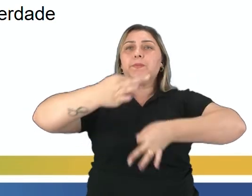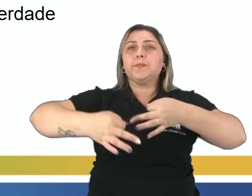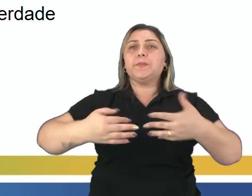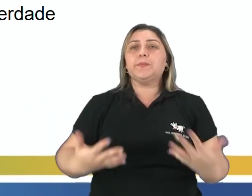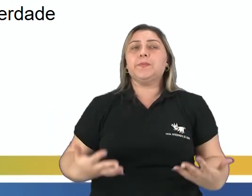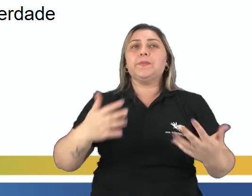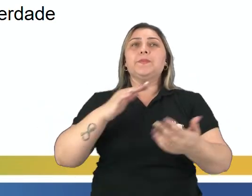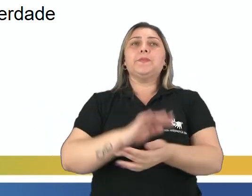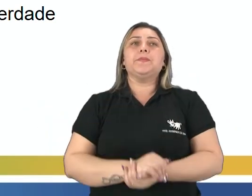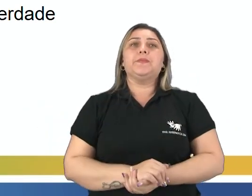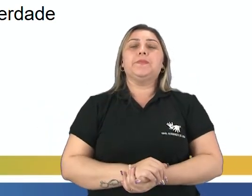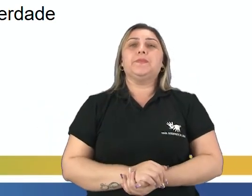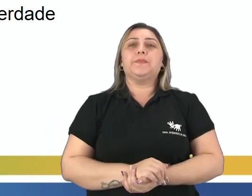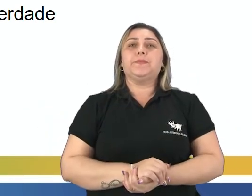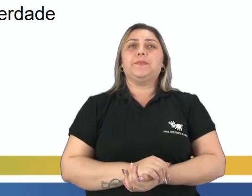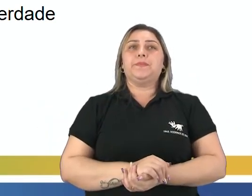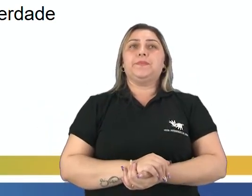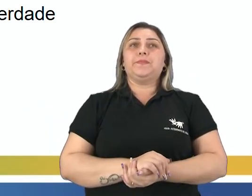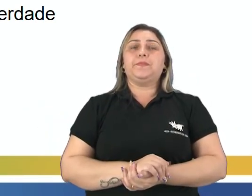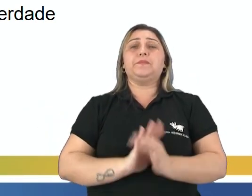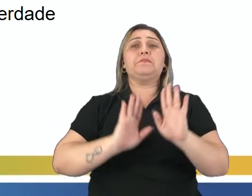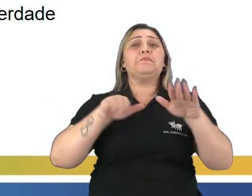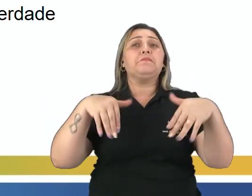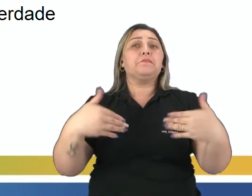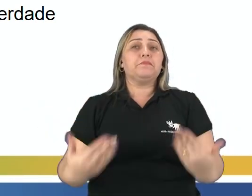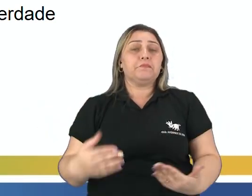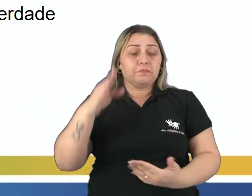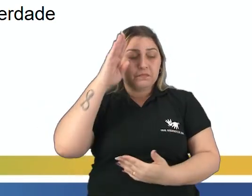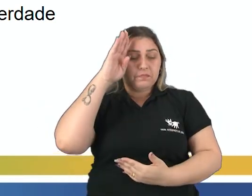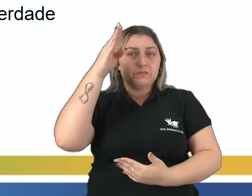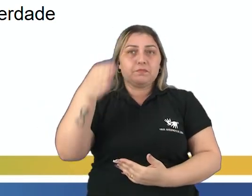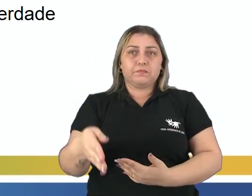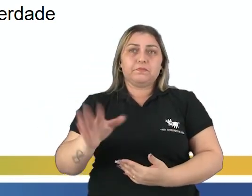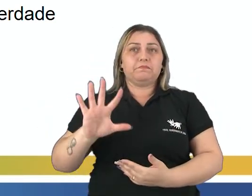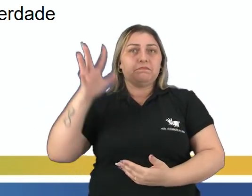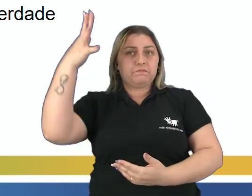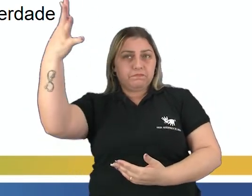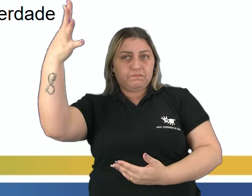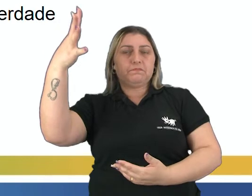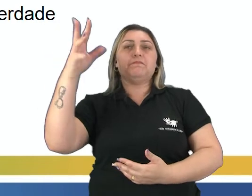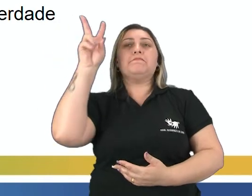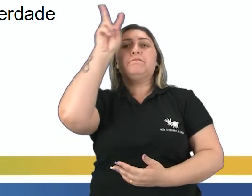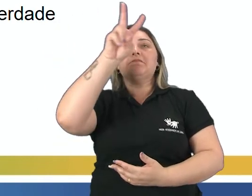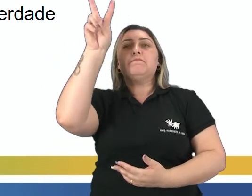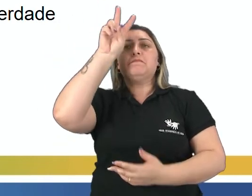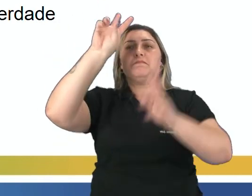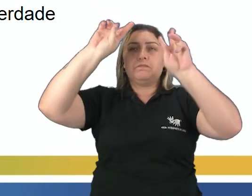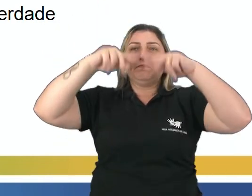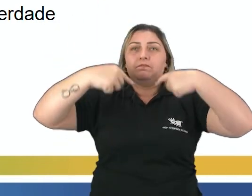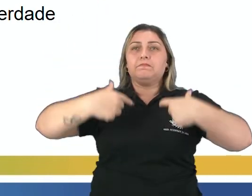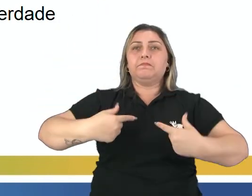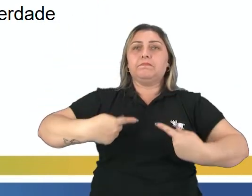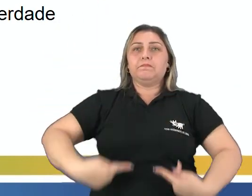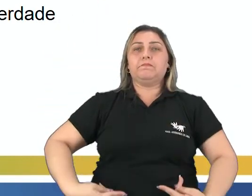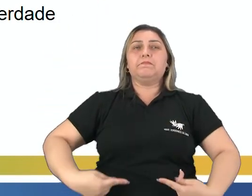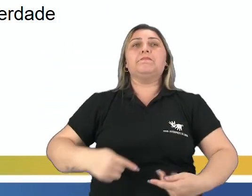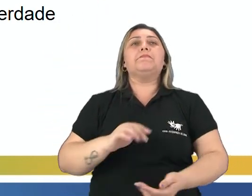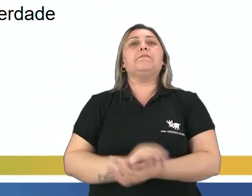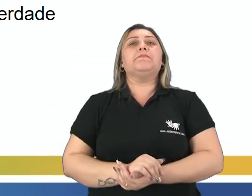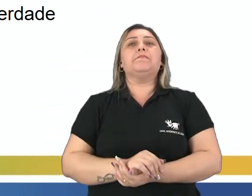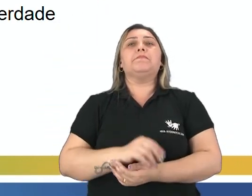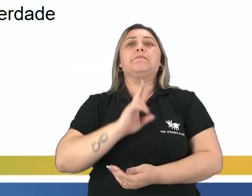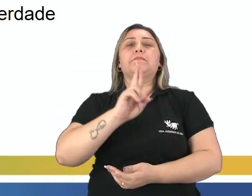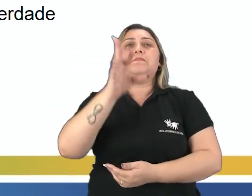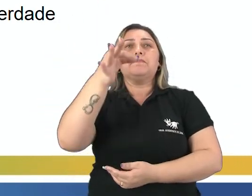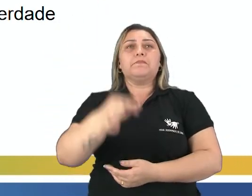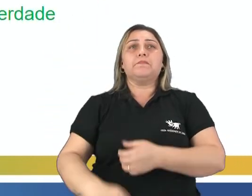e a liberdade de expressão. Então, quais foram os principais desdobramentos para a história da humanidade? A alternativa correta